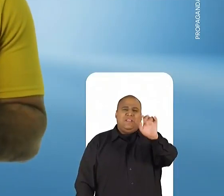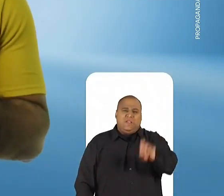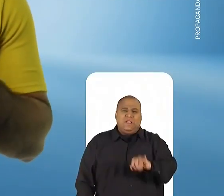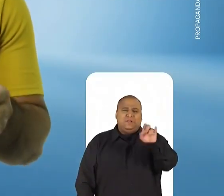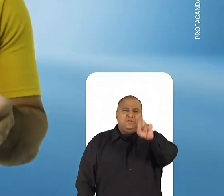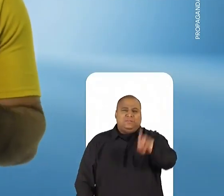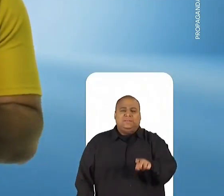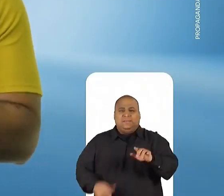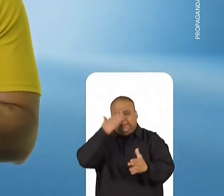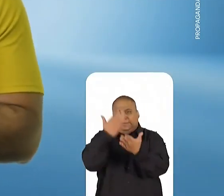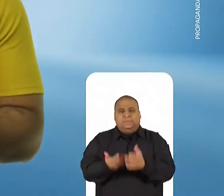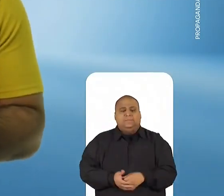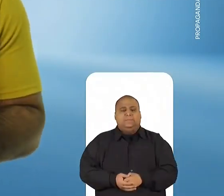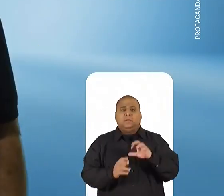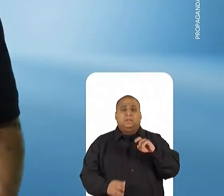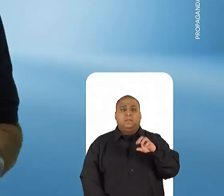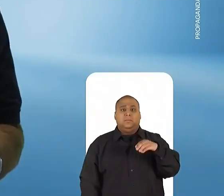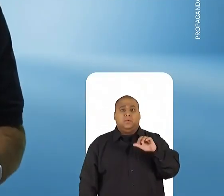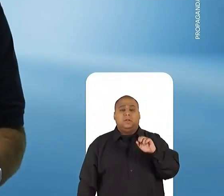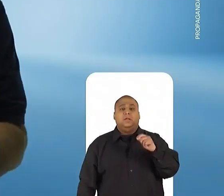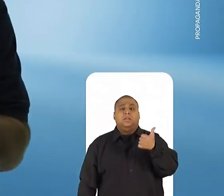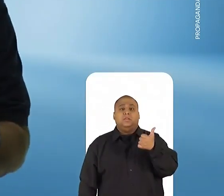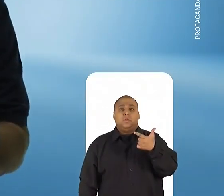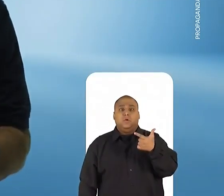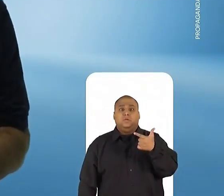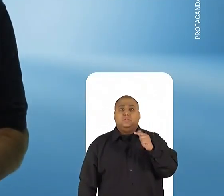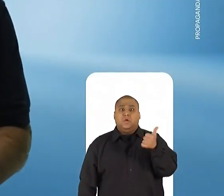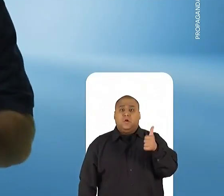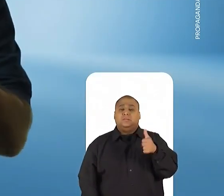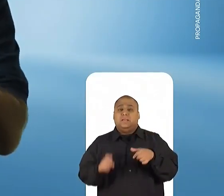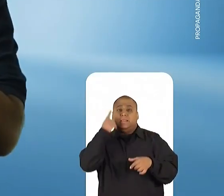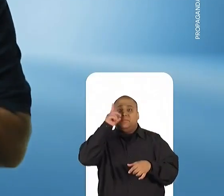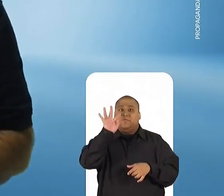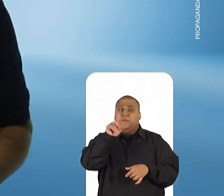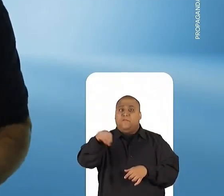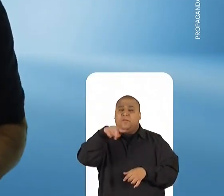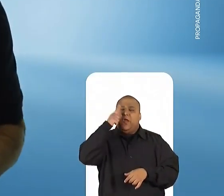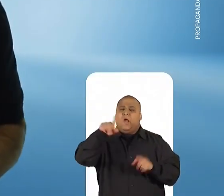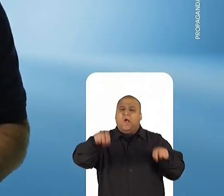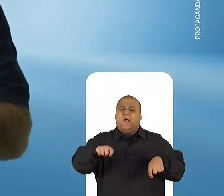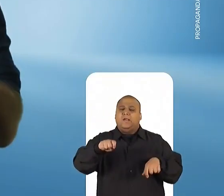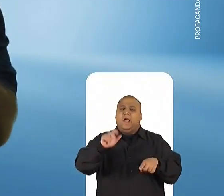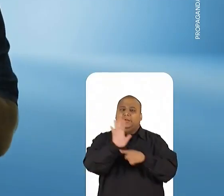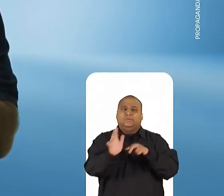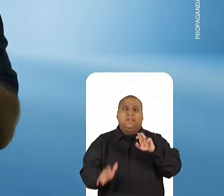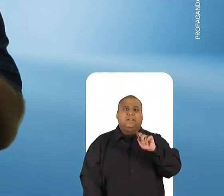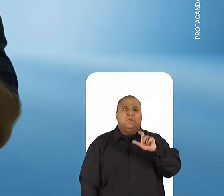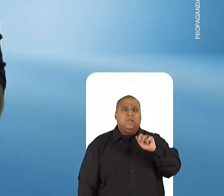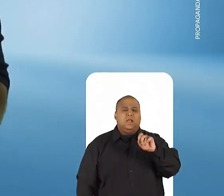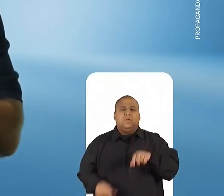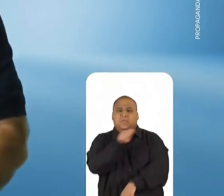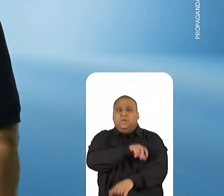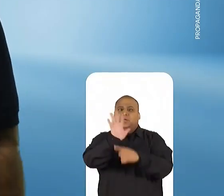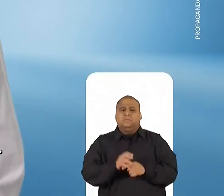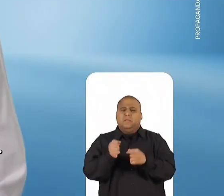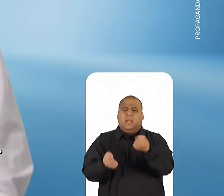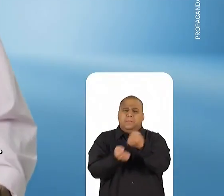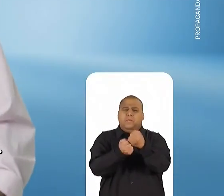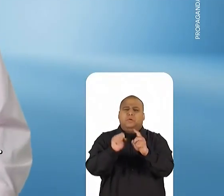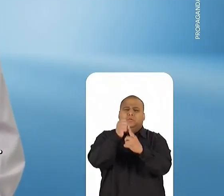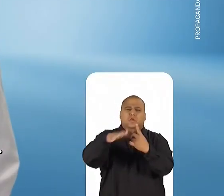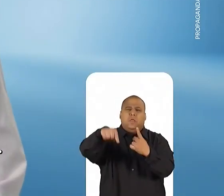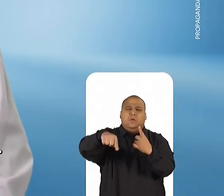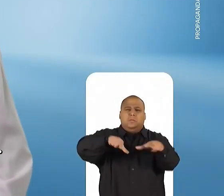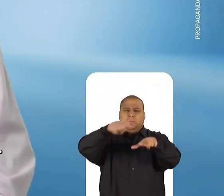12, 02, o federal, do Zé Bonifácio. Sou Andréa Mônica, 12, 11. O seu deputado federal, pela região dos Lagos e pelo Rio.